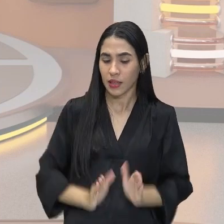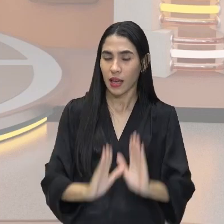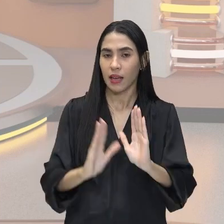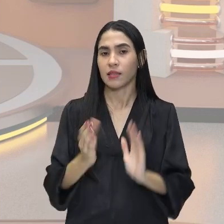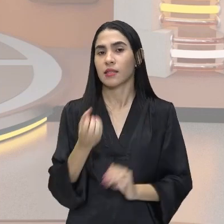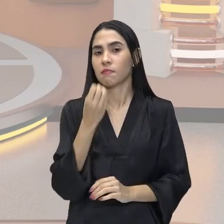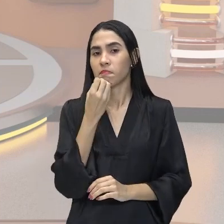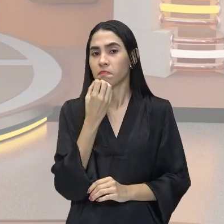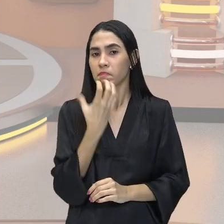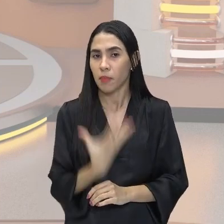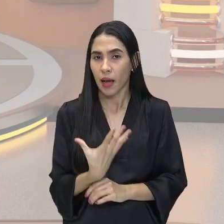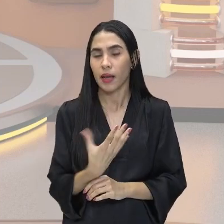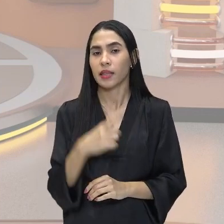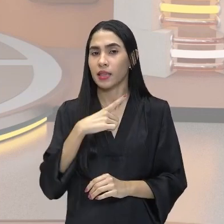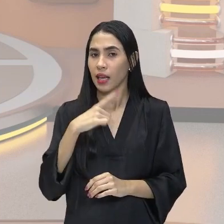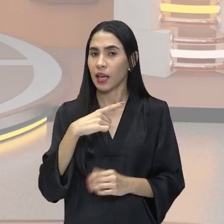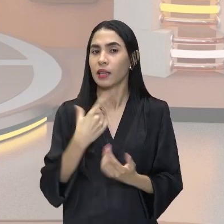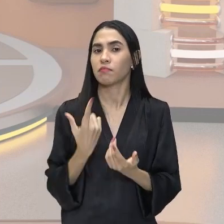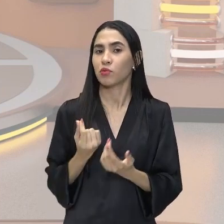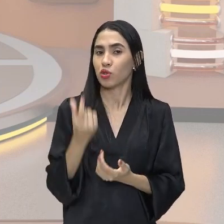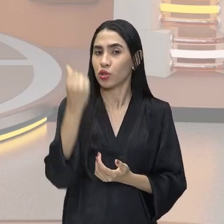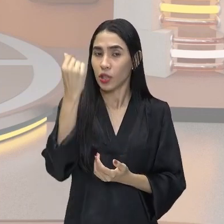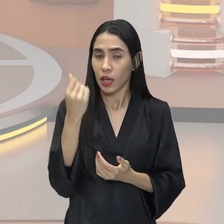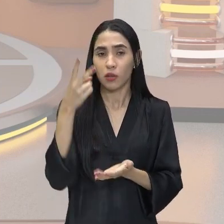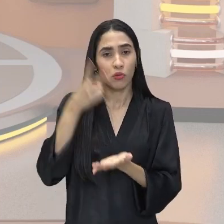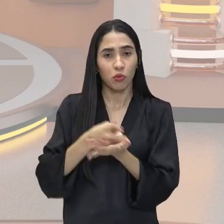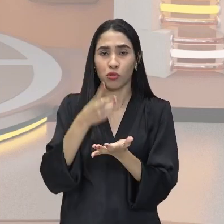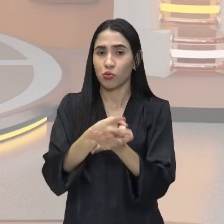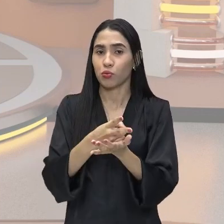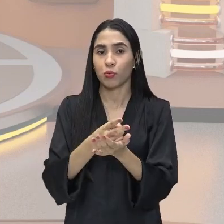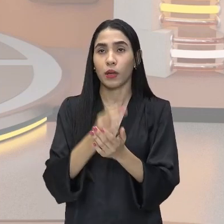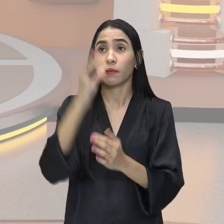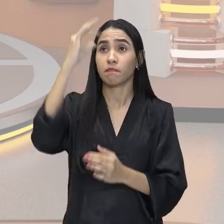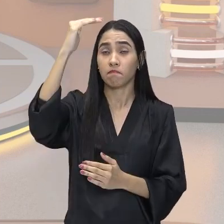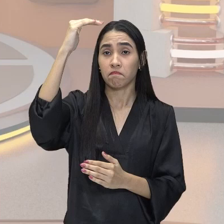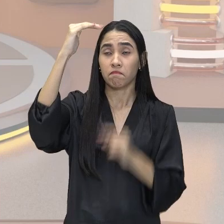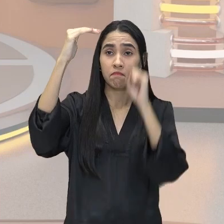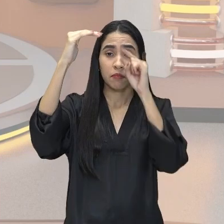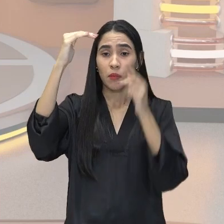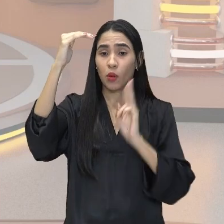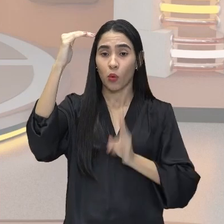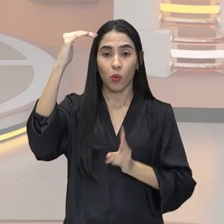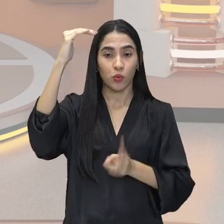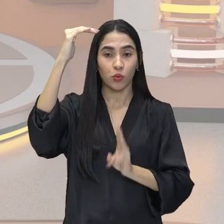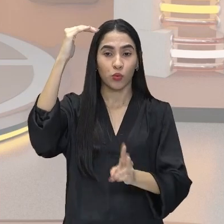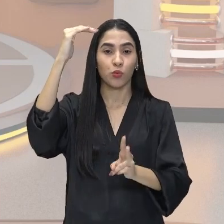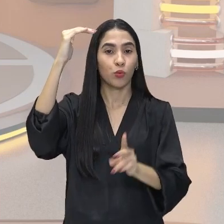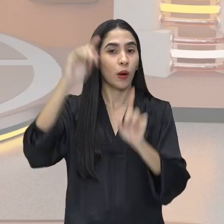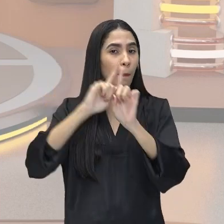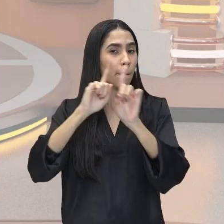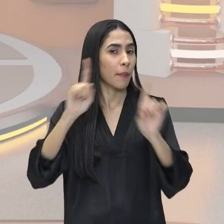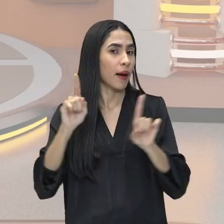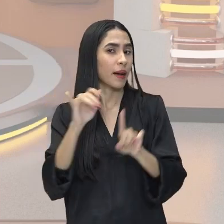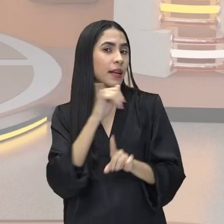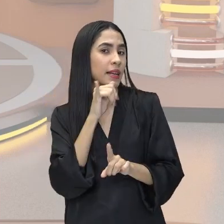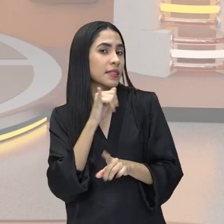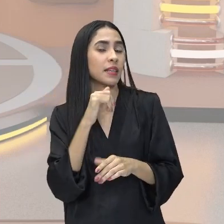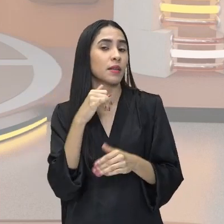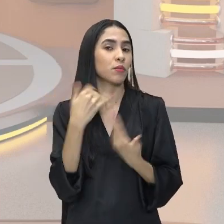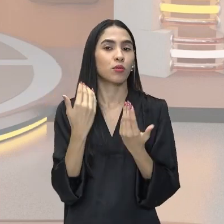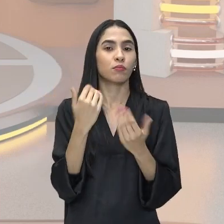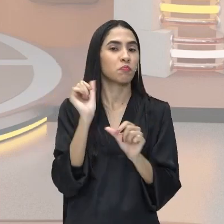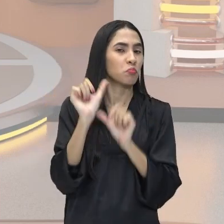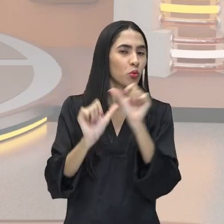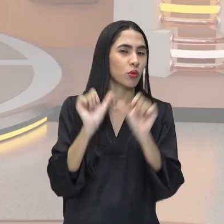topo da sociedade, vai permanecer aí a vida toda. Pode até ser, mas devido das circunstâncias, da vida, da